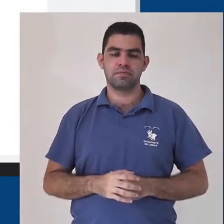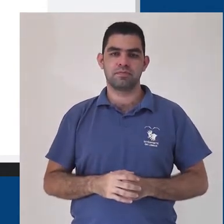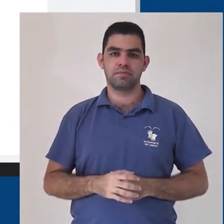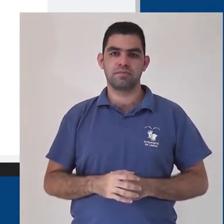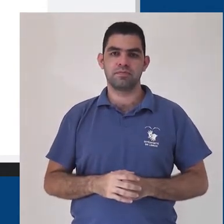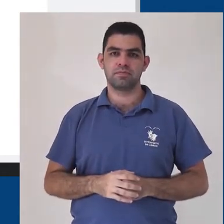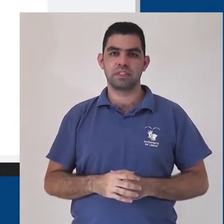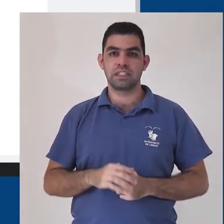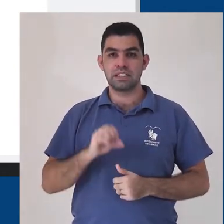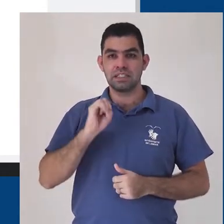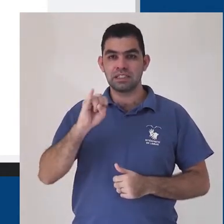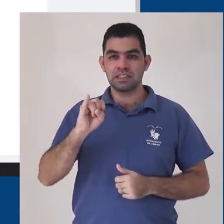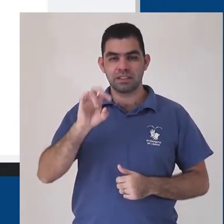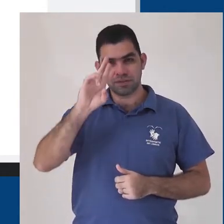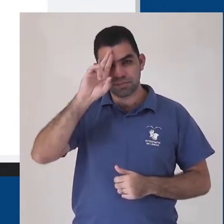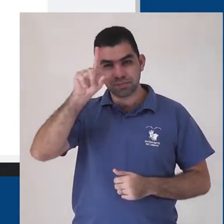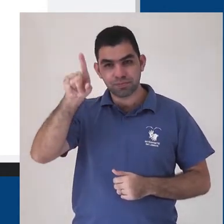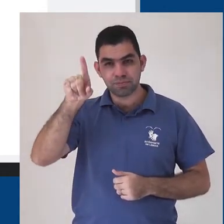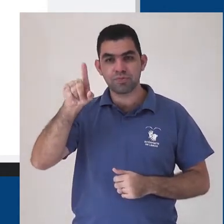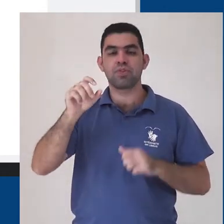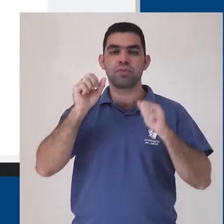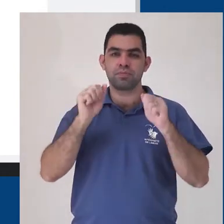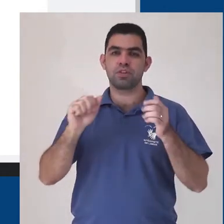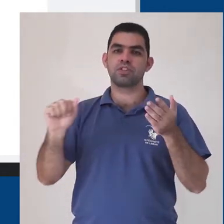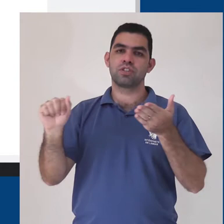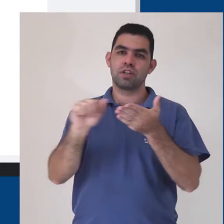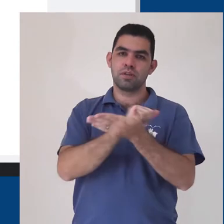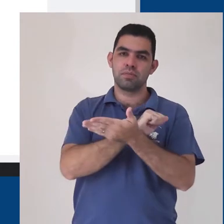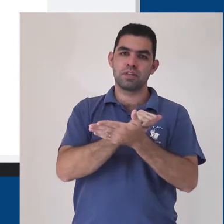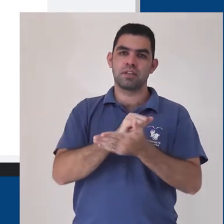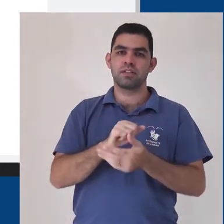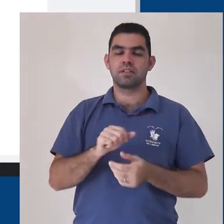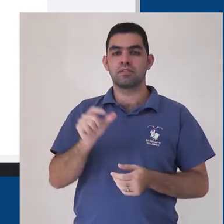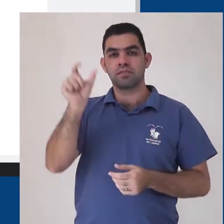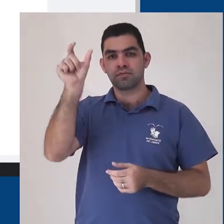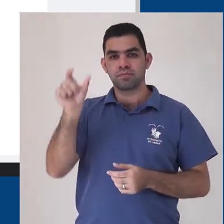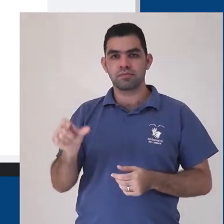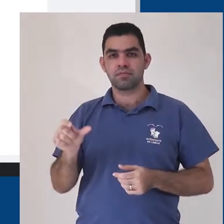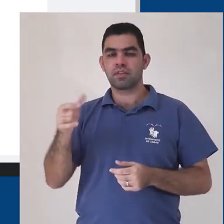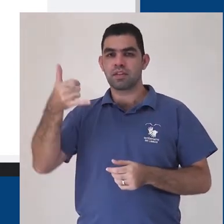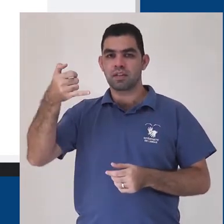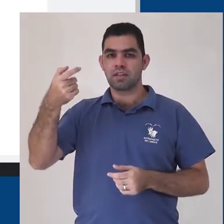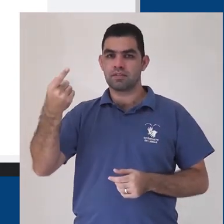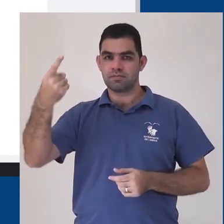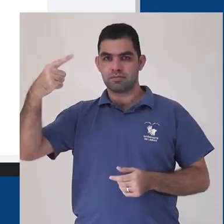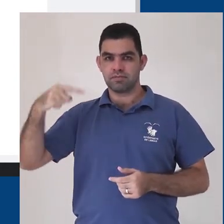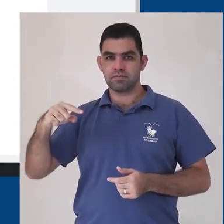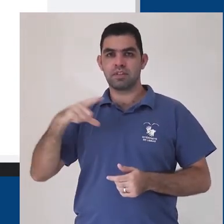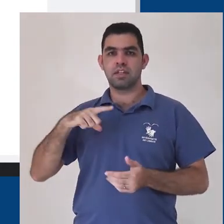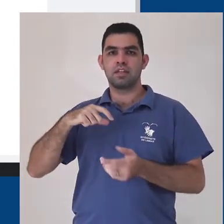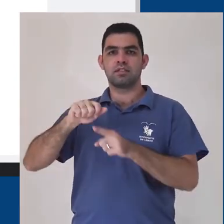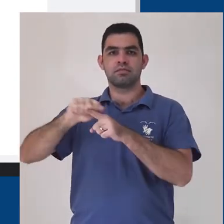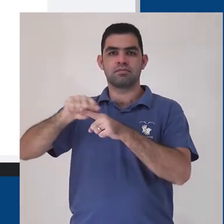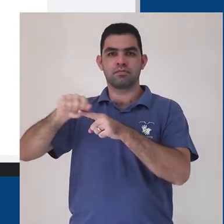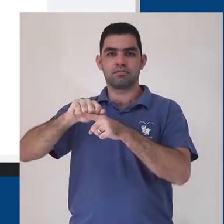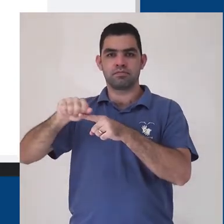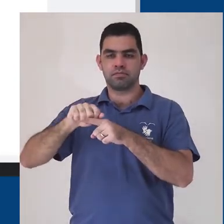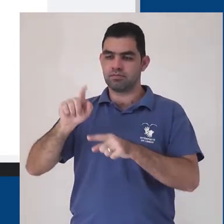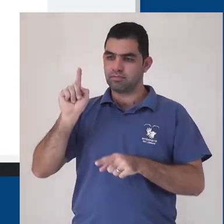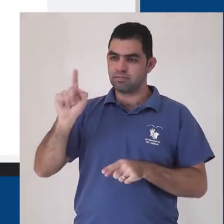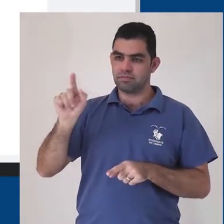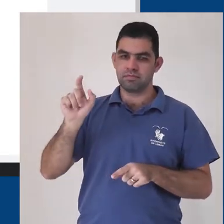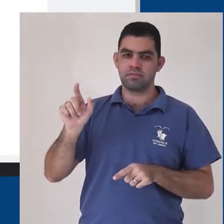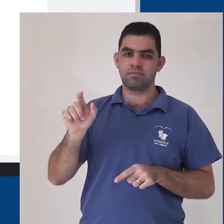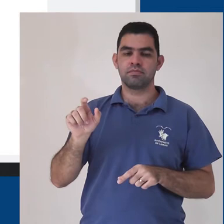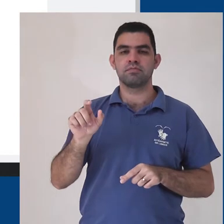Caso saia algum traço indesejado, podemos apagar. No menu lateral, embaixo da caneta, nós temos a borracha. Clicamos